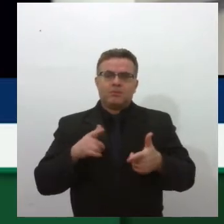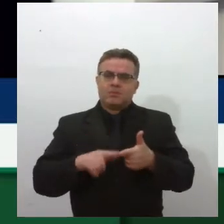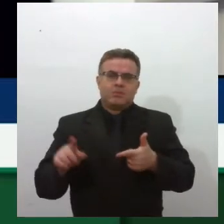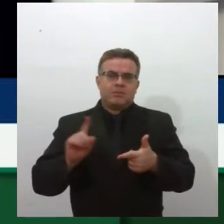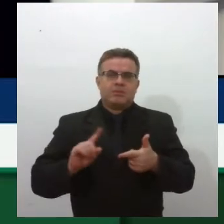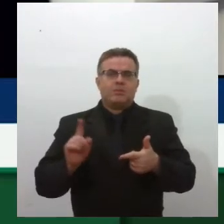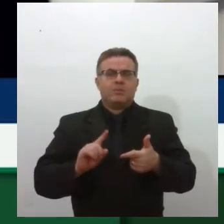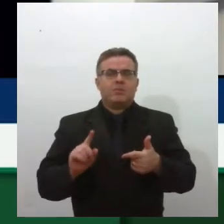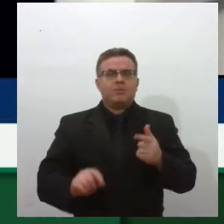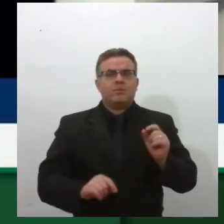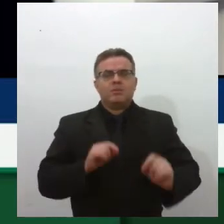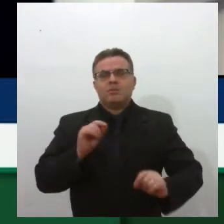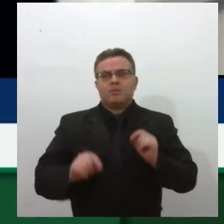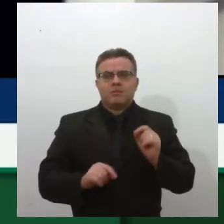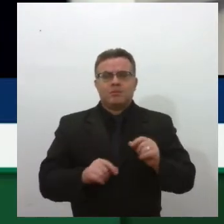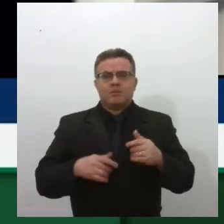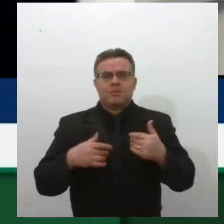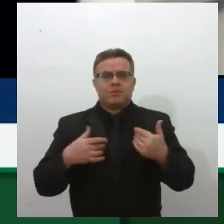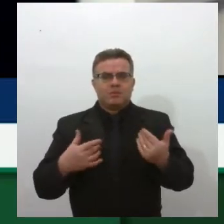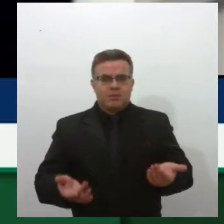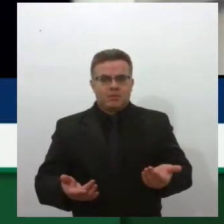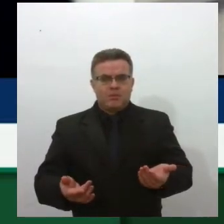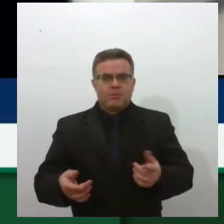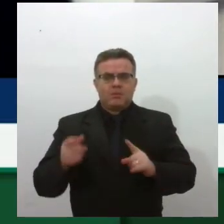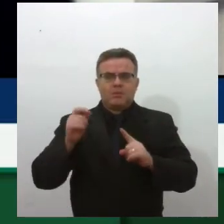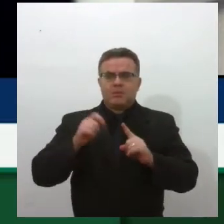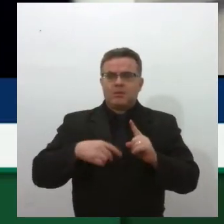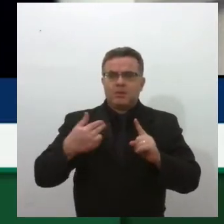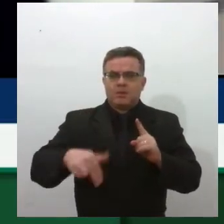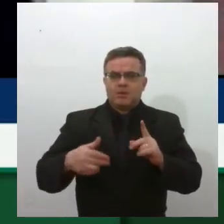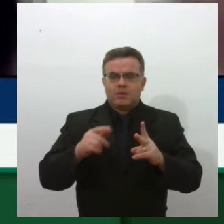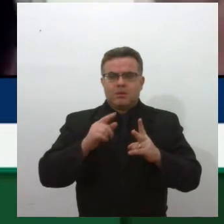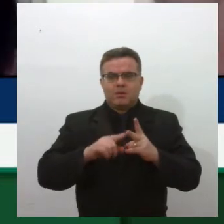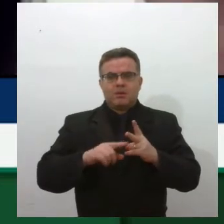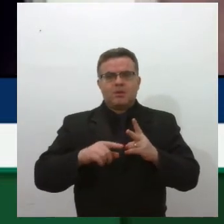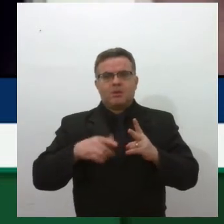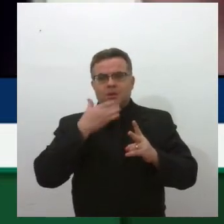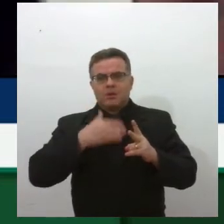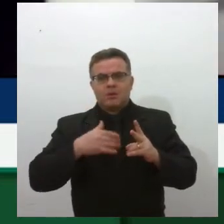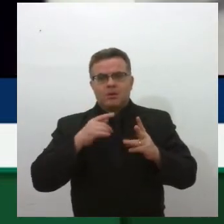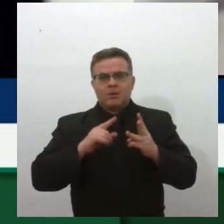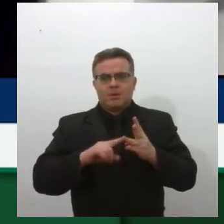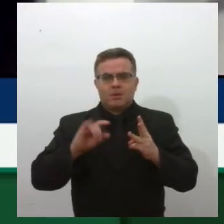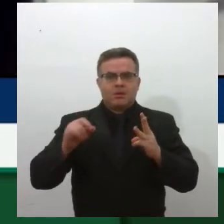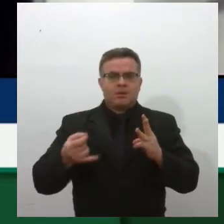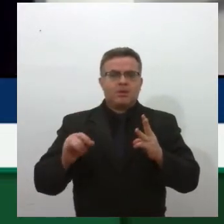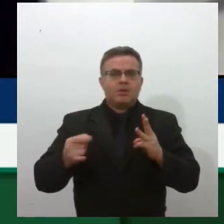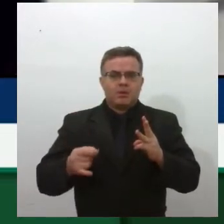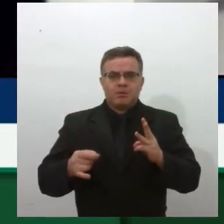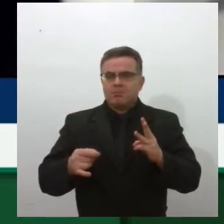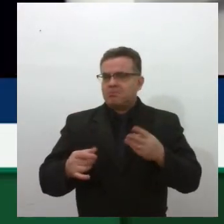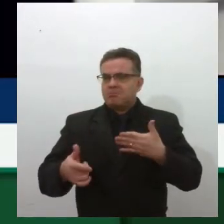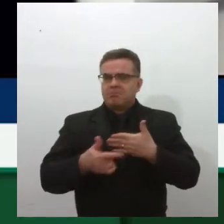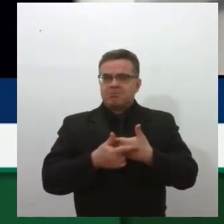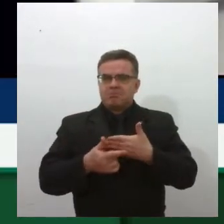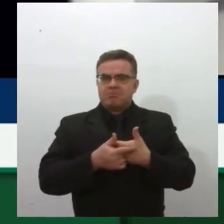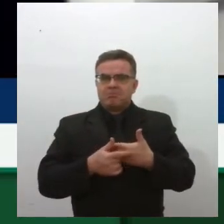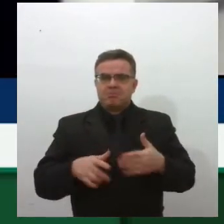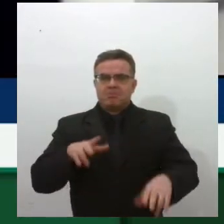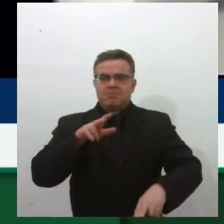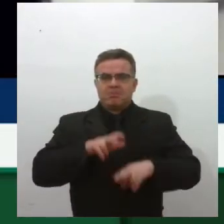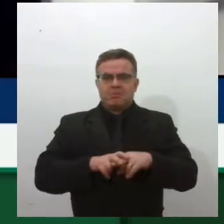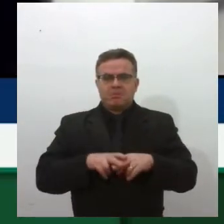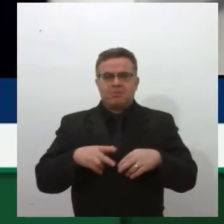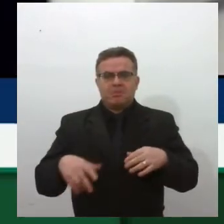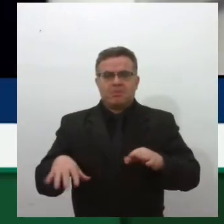O fato é que eu fiquei de novembro, dezembro, janeiro, jogada, sentava numa cadeirinha de